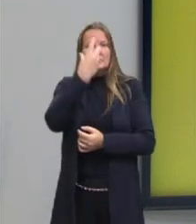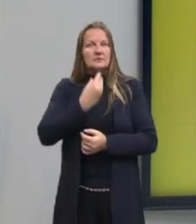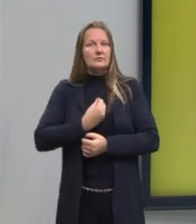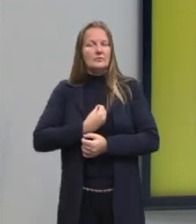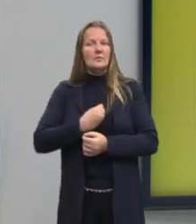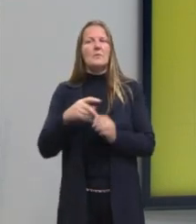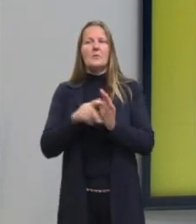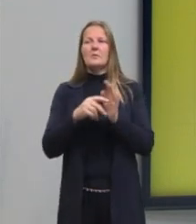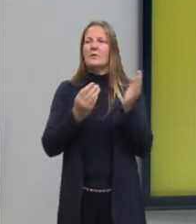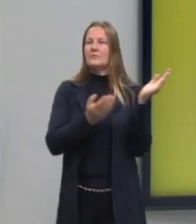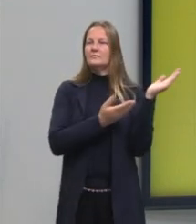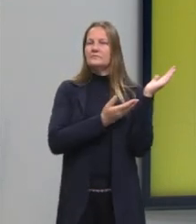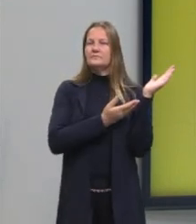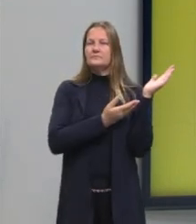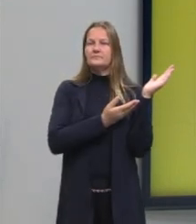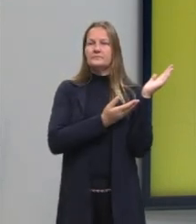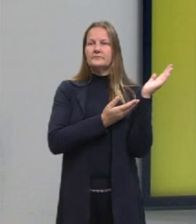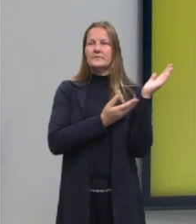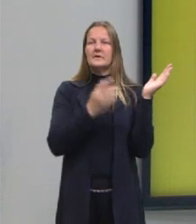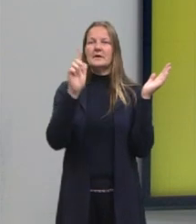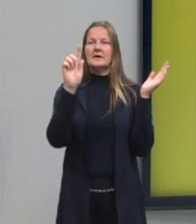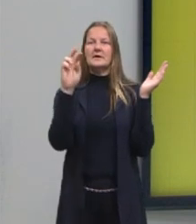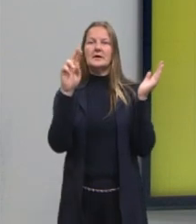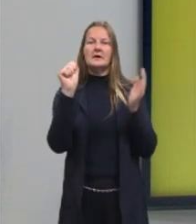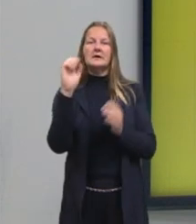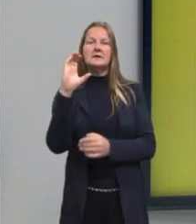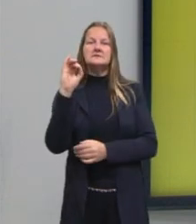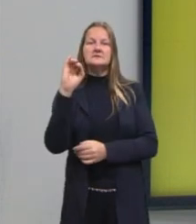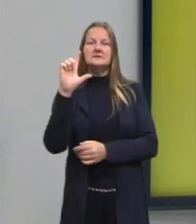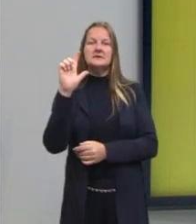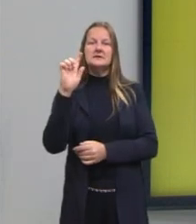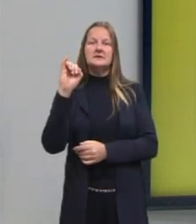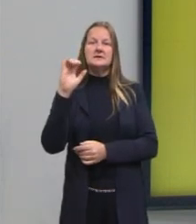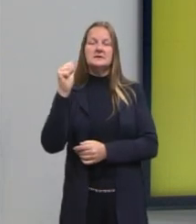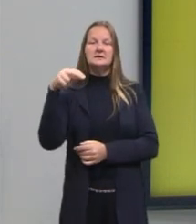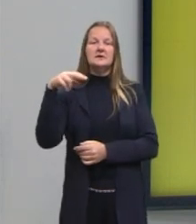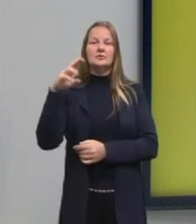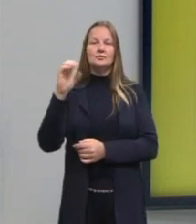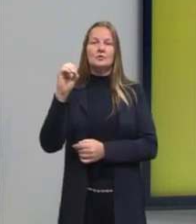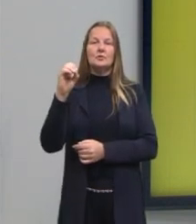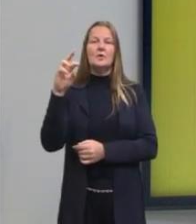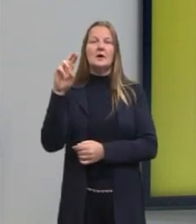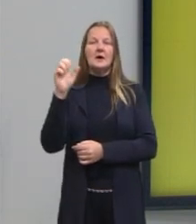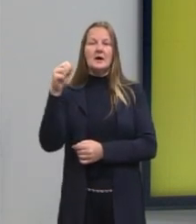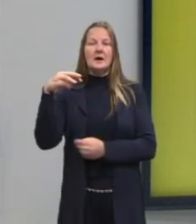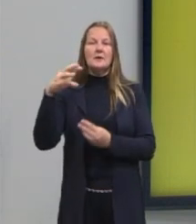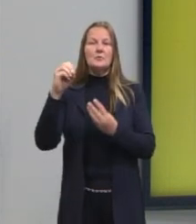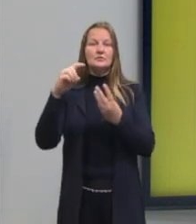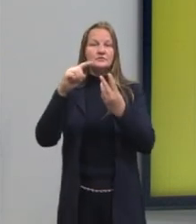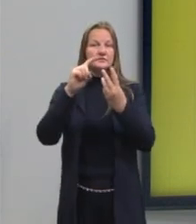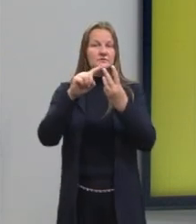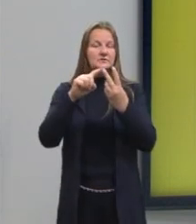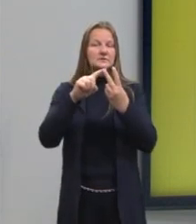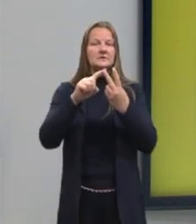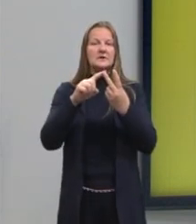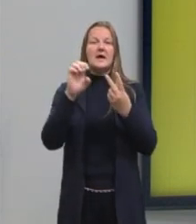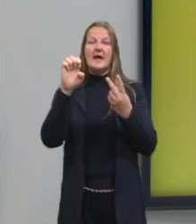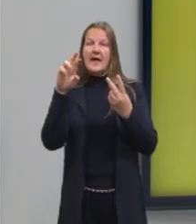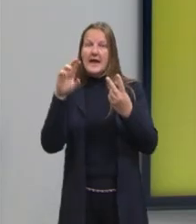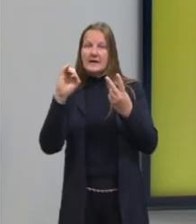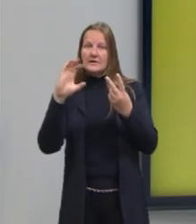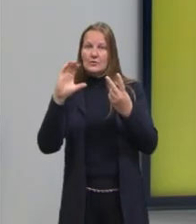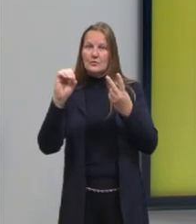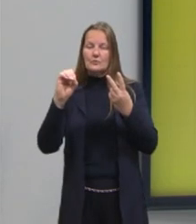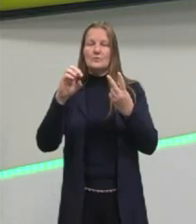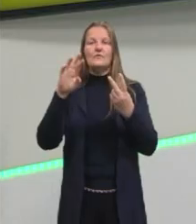Nós temos ali o Graciliano Ramos, o Érico Veríssimo, o Jorge Amado e a Raquel de Queiroz. Vamos chamar agora um detalhe que, de todas